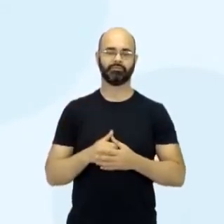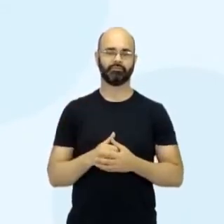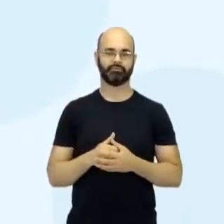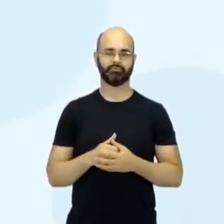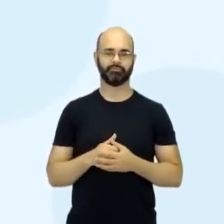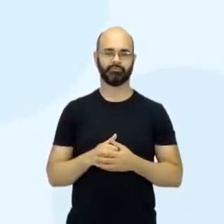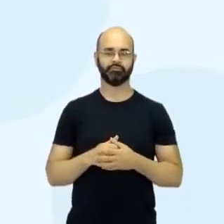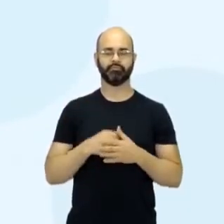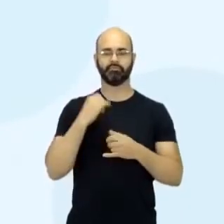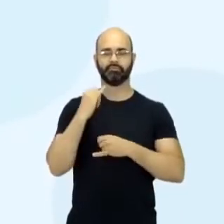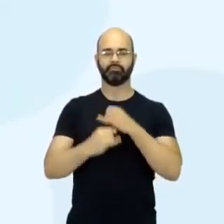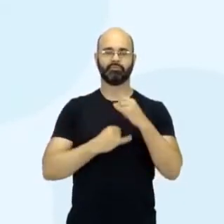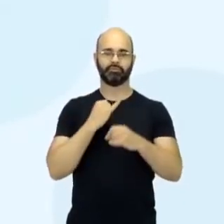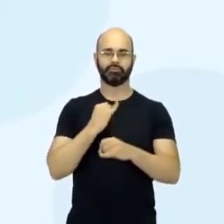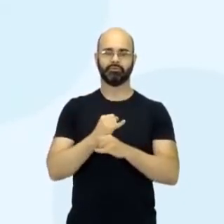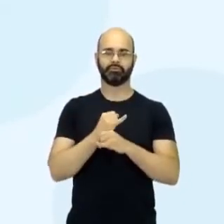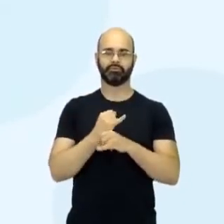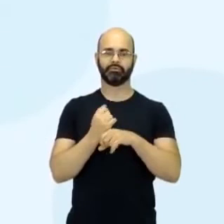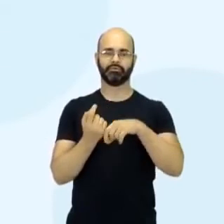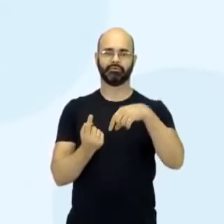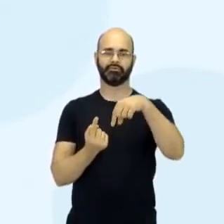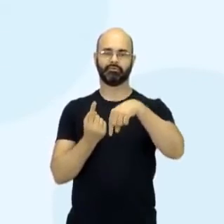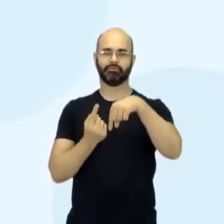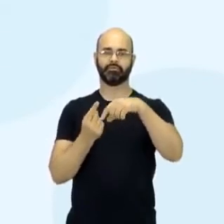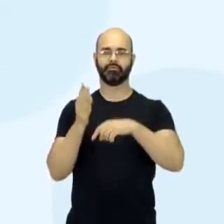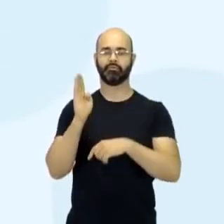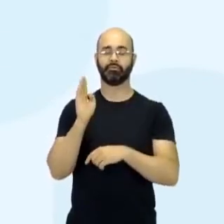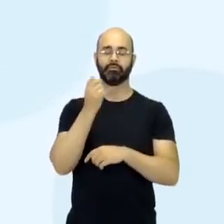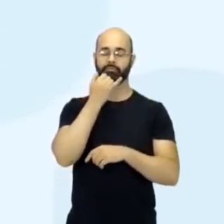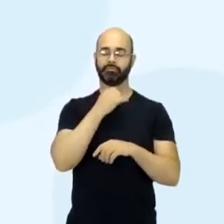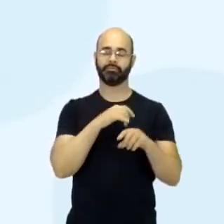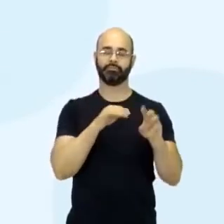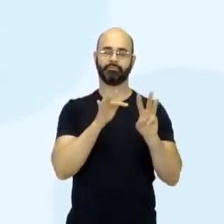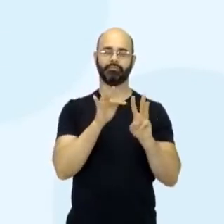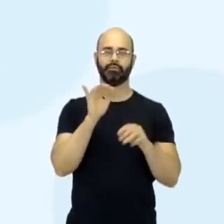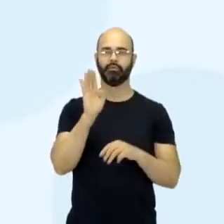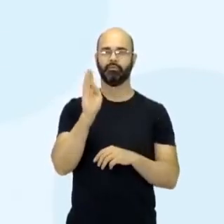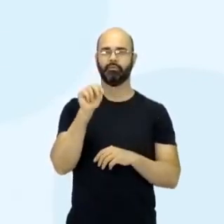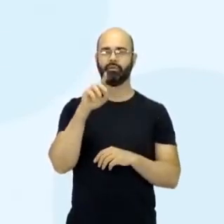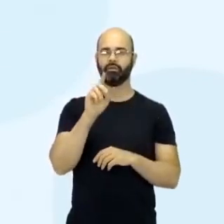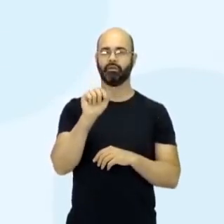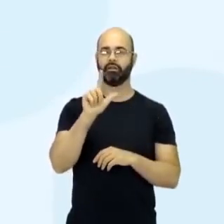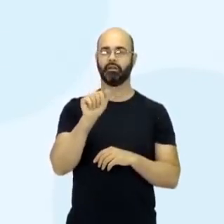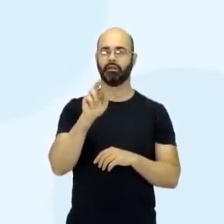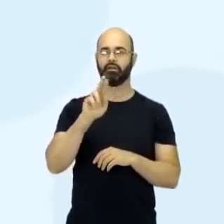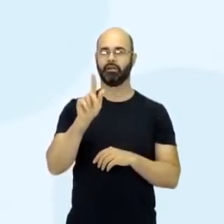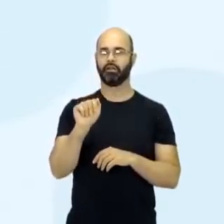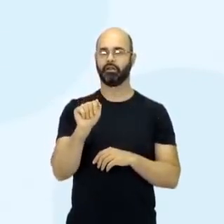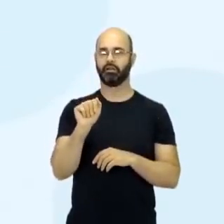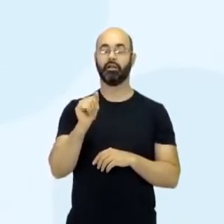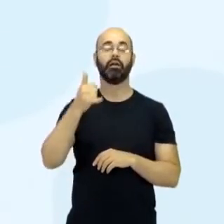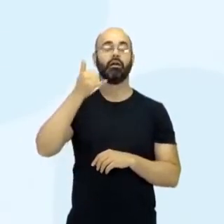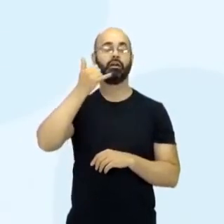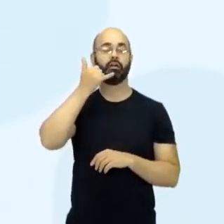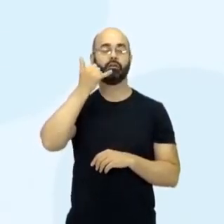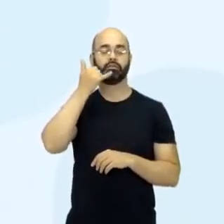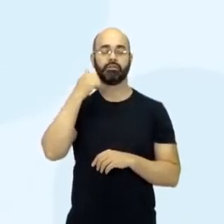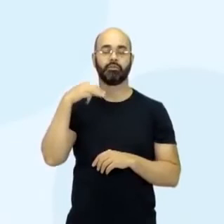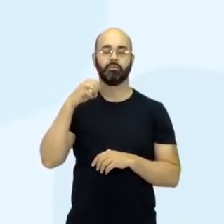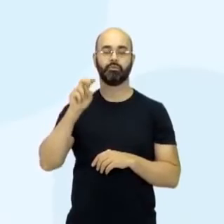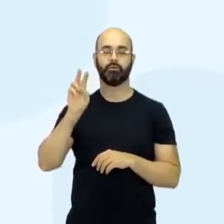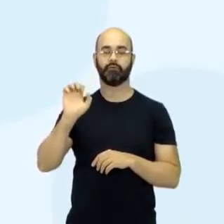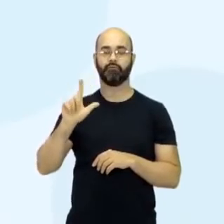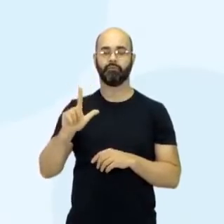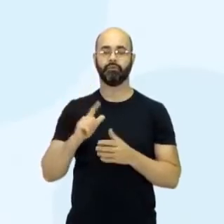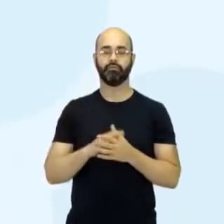aí a internet de banda larga móvel, né, que aí nós temos aí, né, somente o Distrito Federal com 88%, acima,